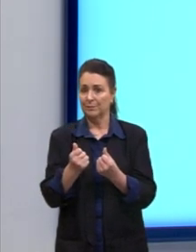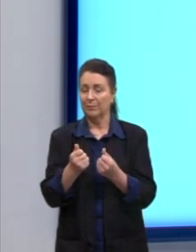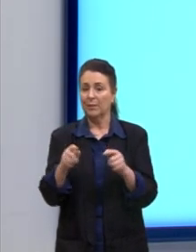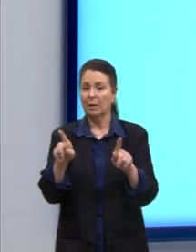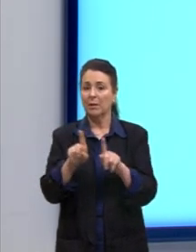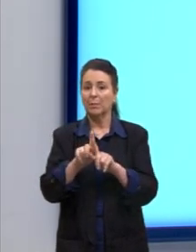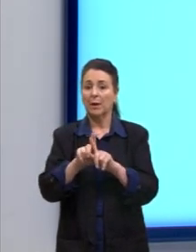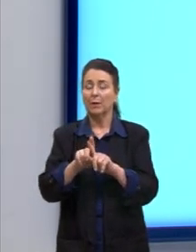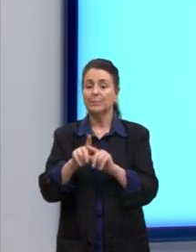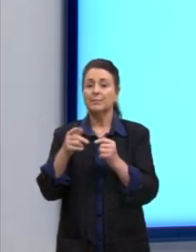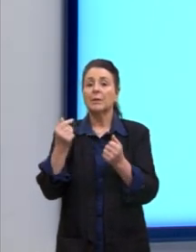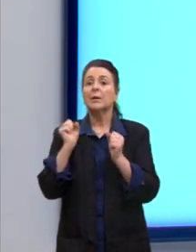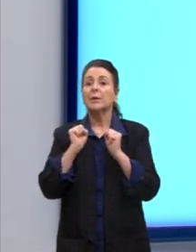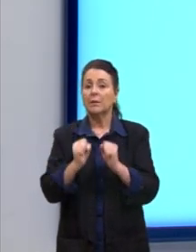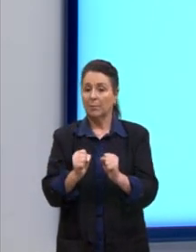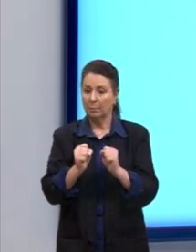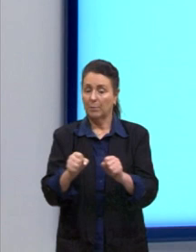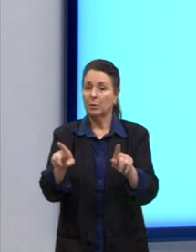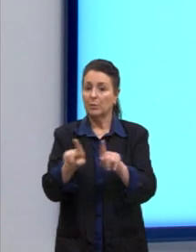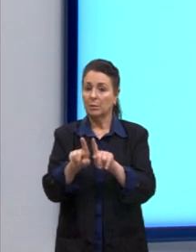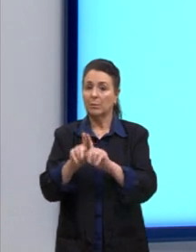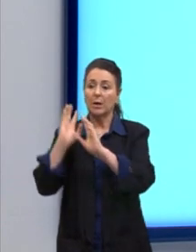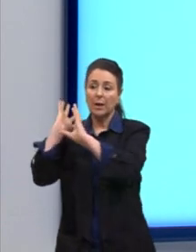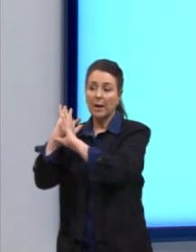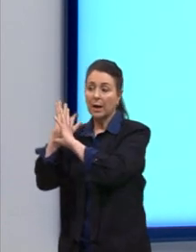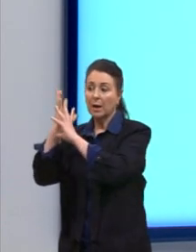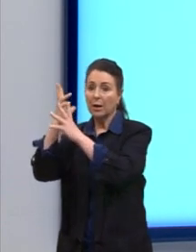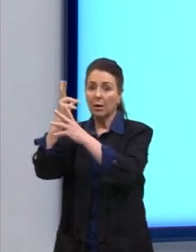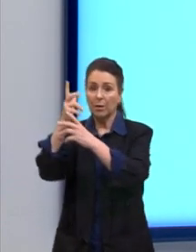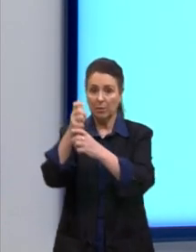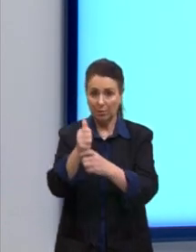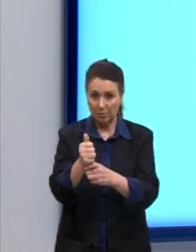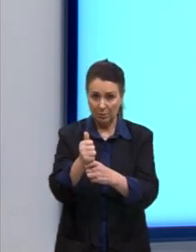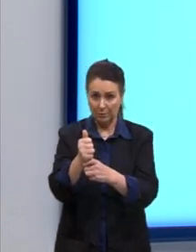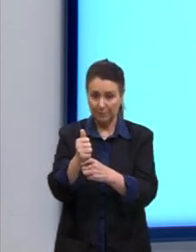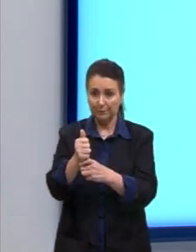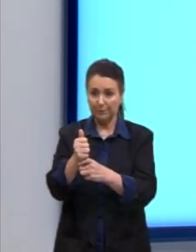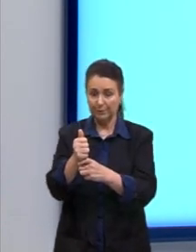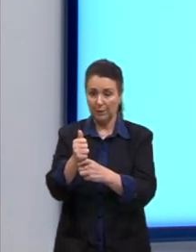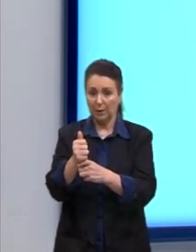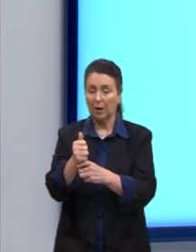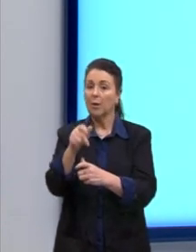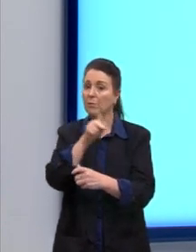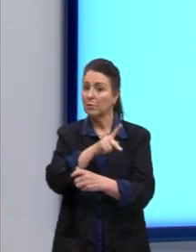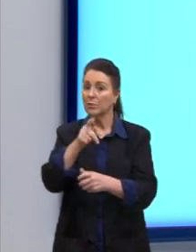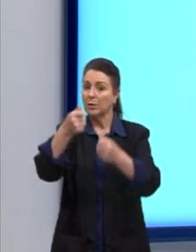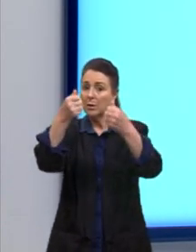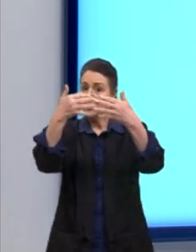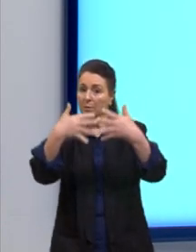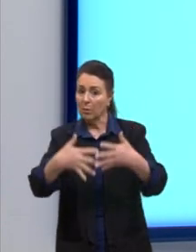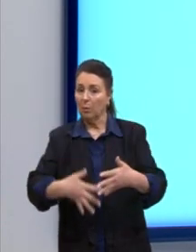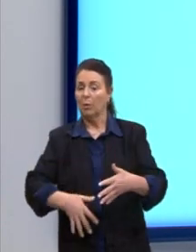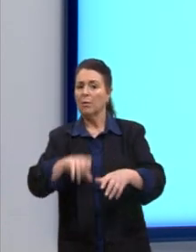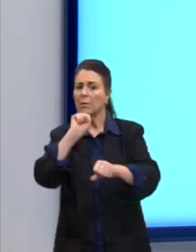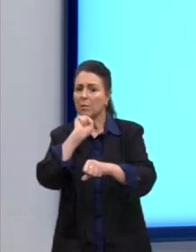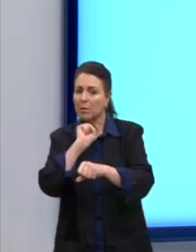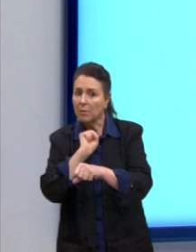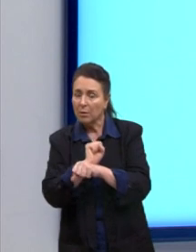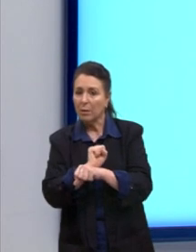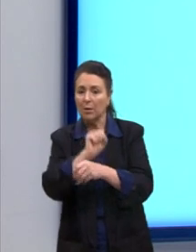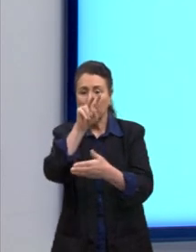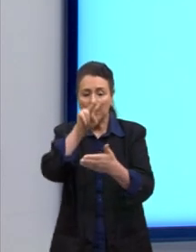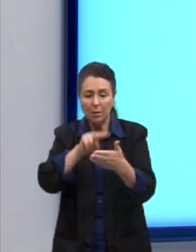Vocês podem também retomar a questão, que foi o que eu falei ali, né? Puxa o freio e lê de novo.